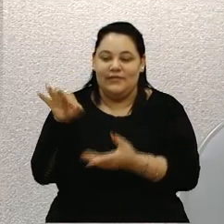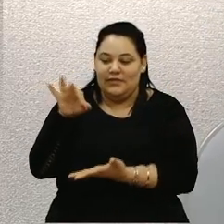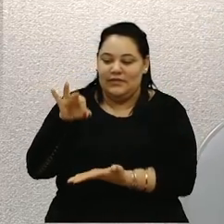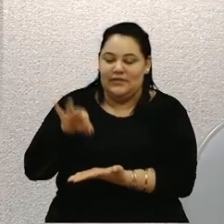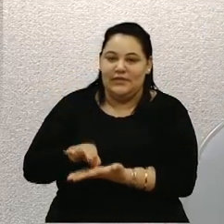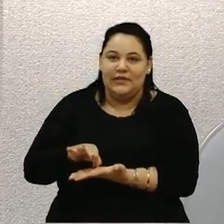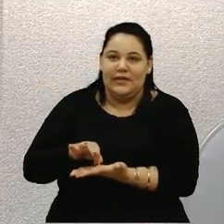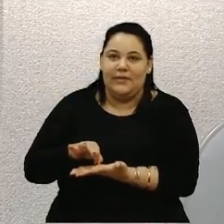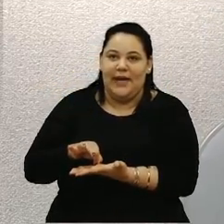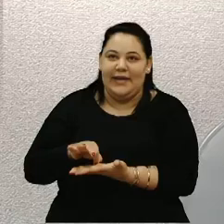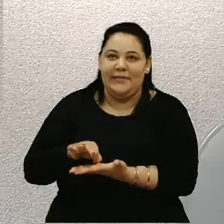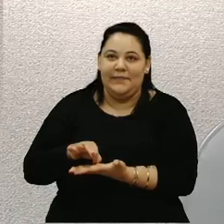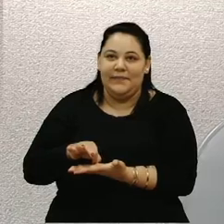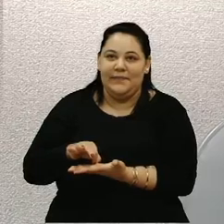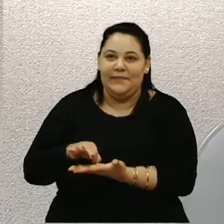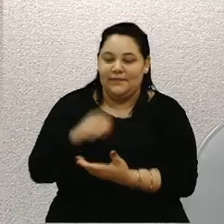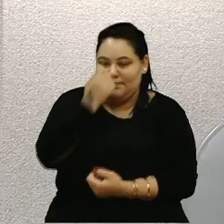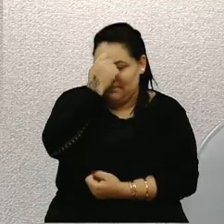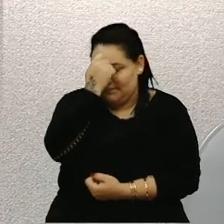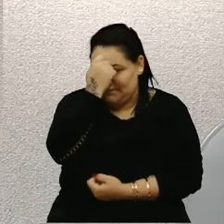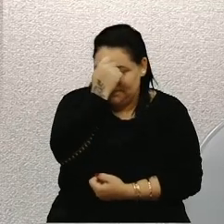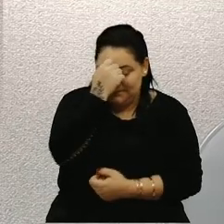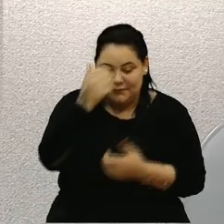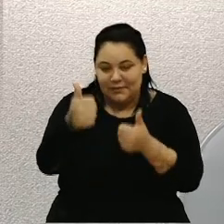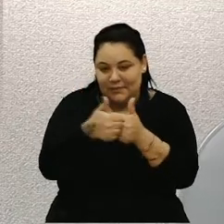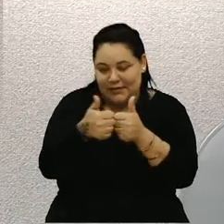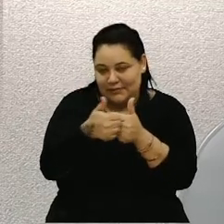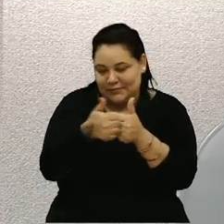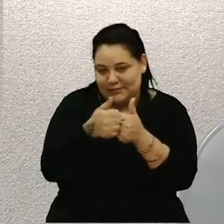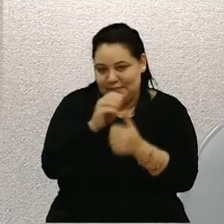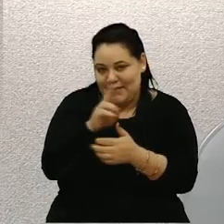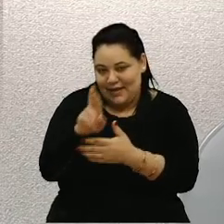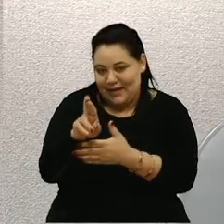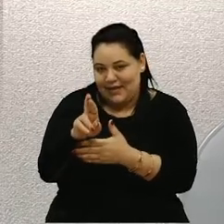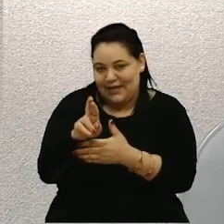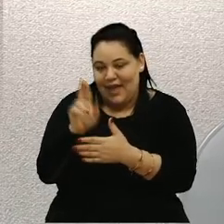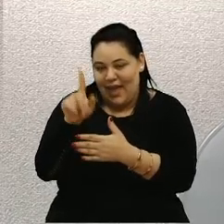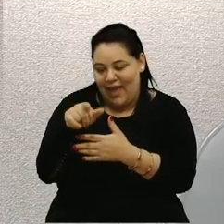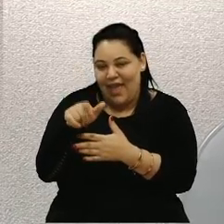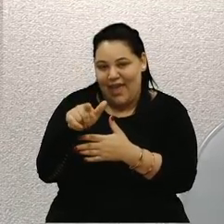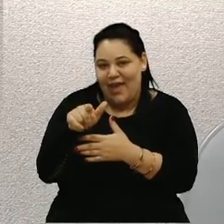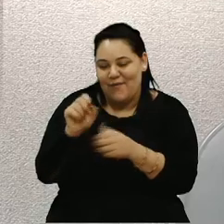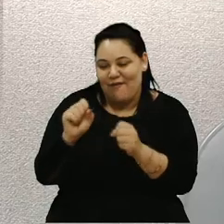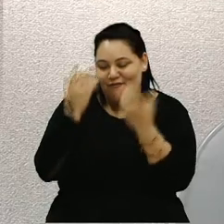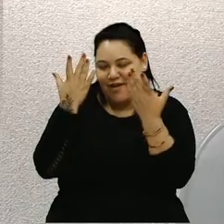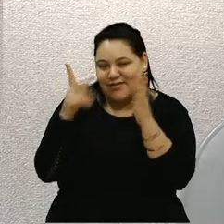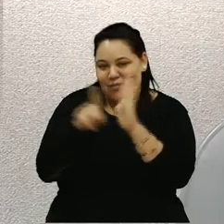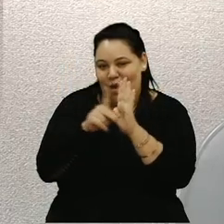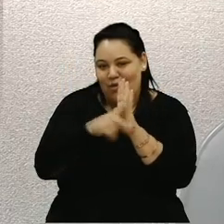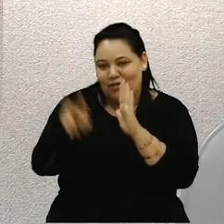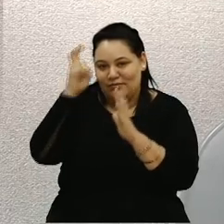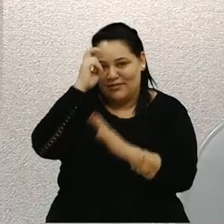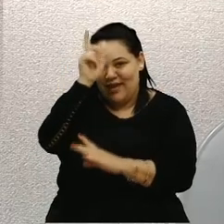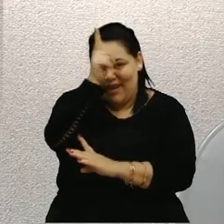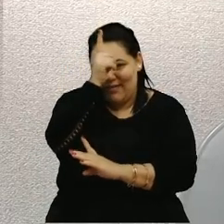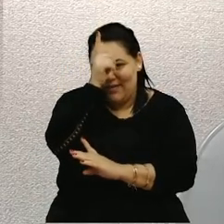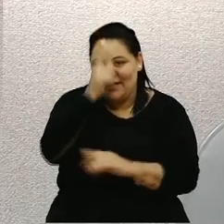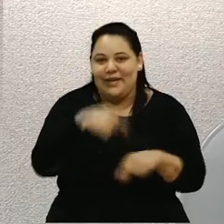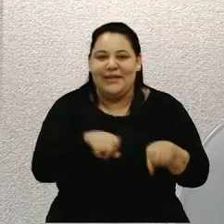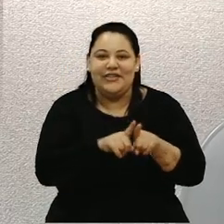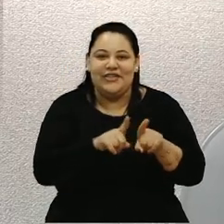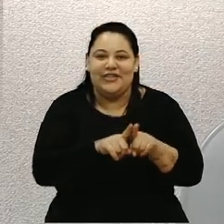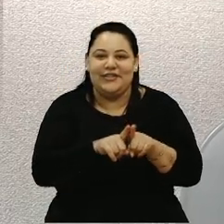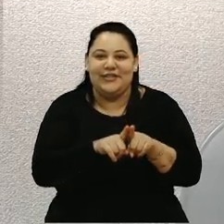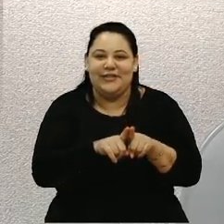bairro Panasolo, ali próximo da BR-116. Então uma festa tradicional da cultura alemã, que